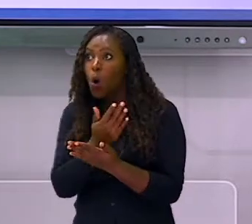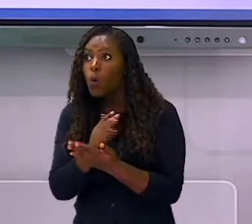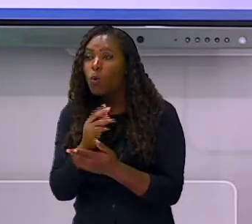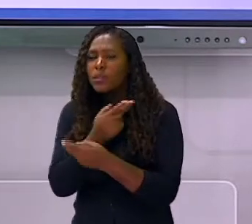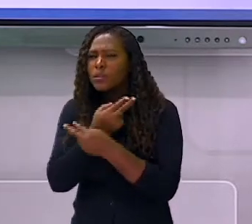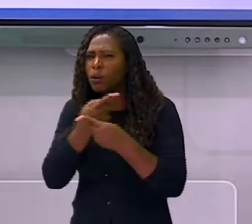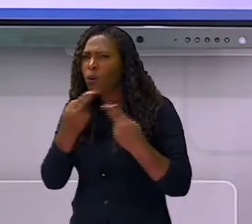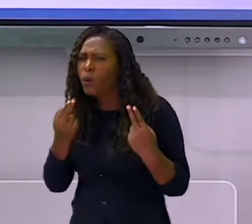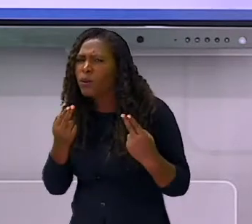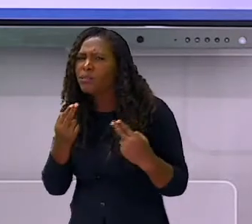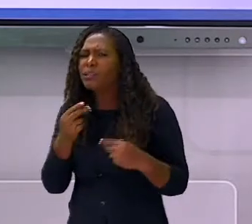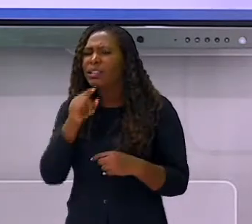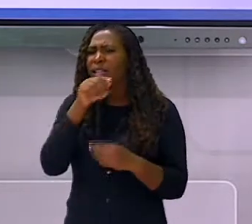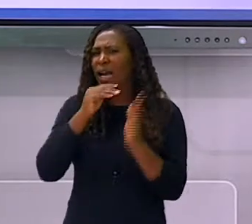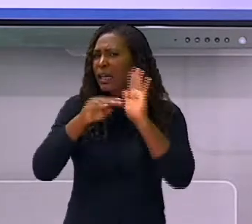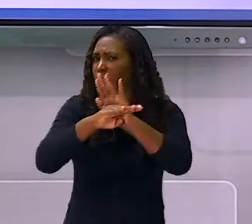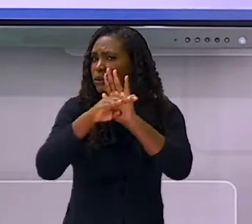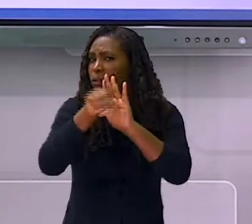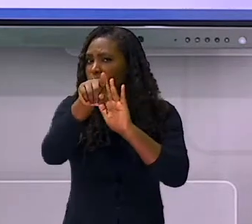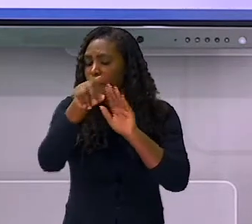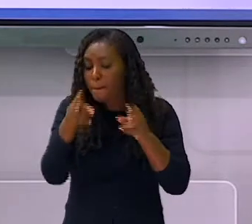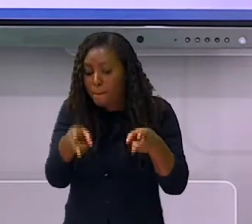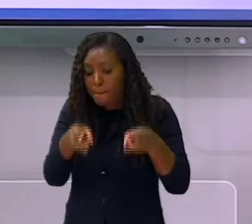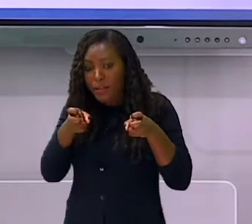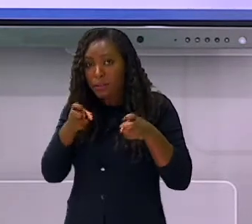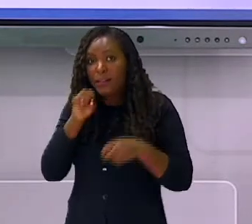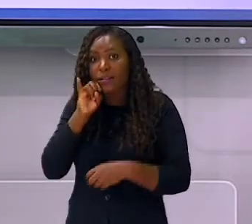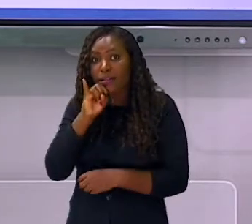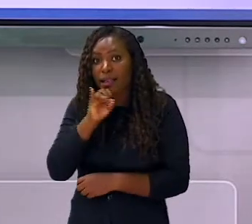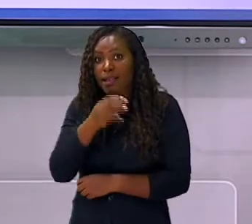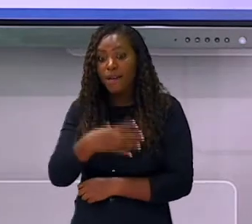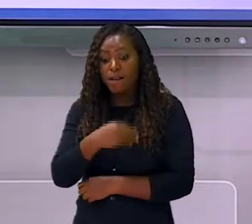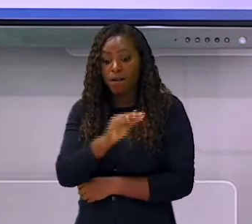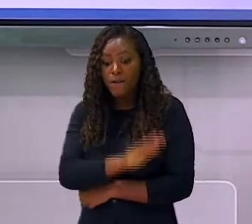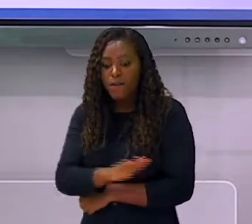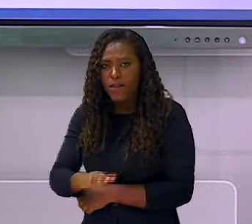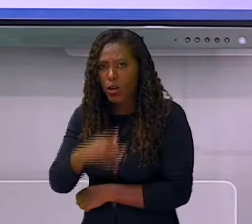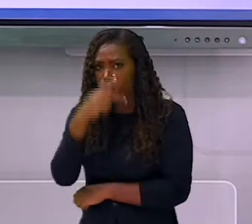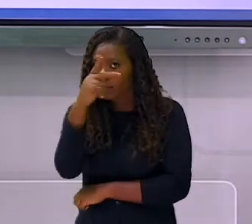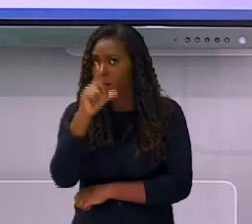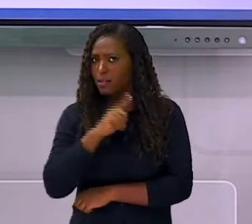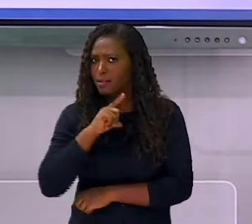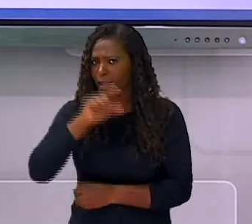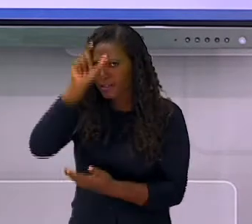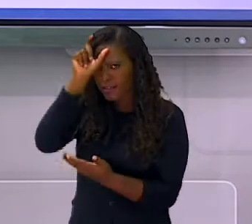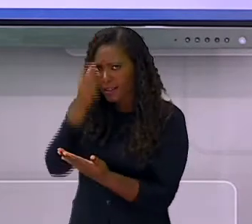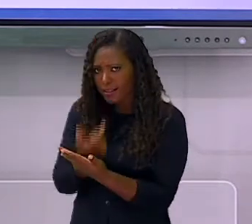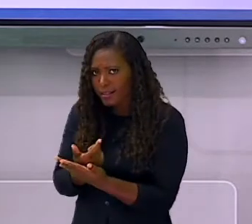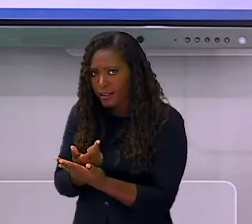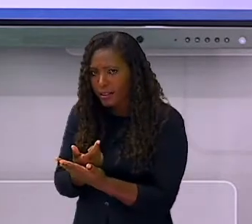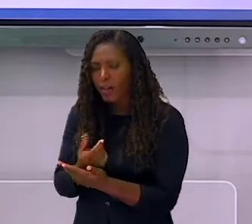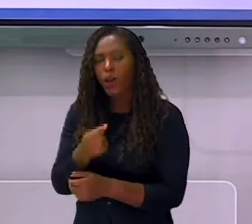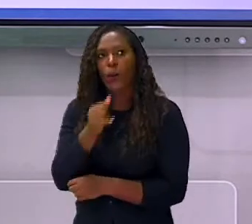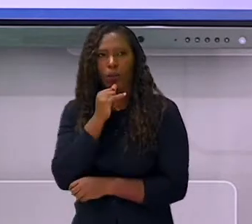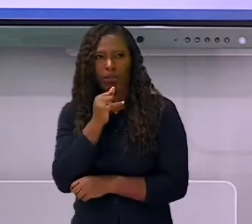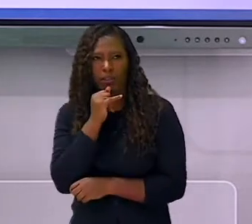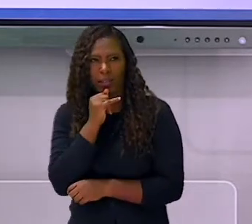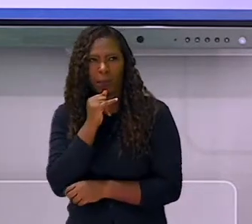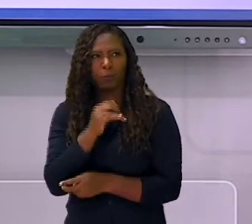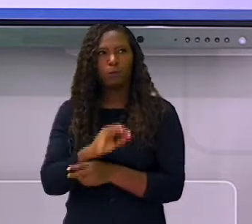a perceber a dislexia em seu filho. Primeiro, dispersão. Ele perde a atenção fácil.